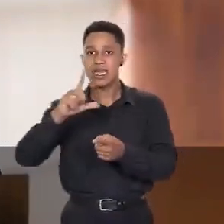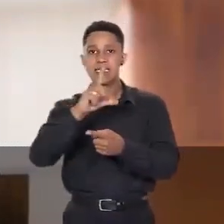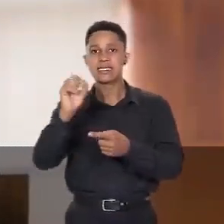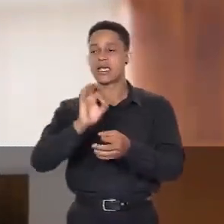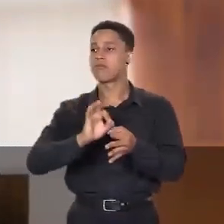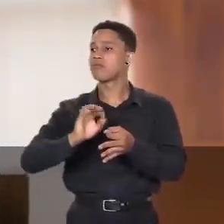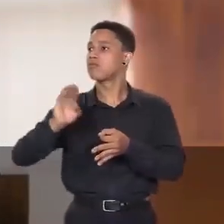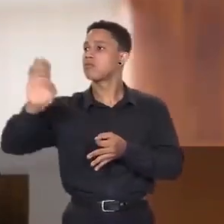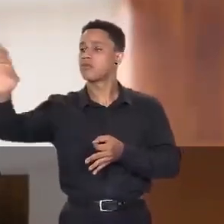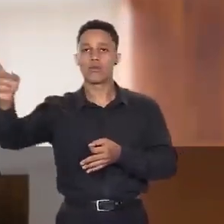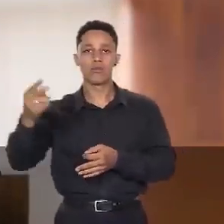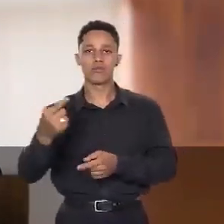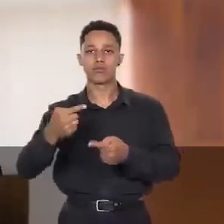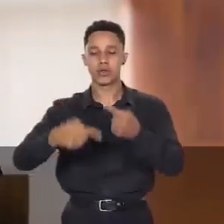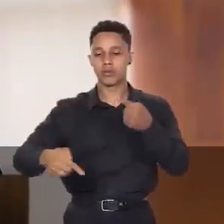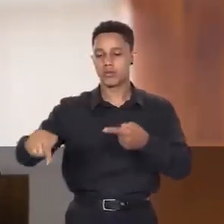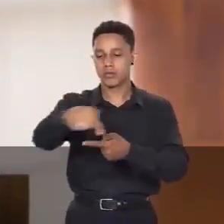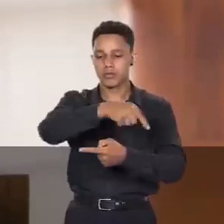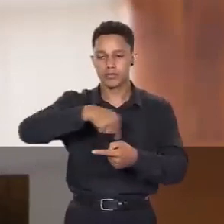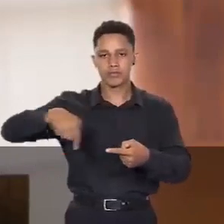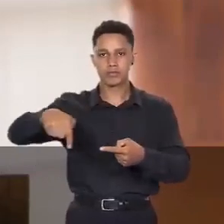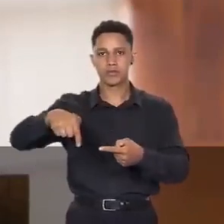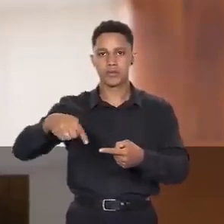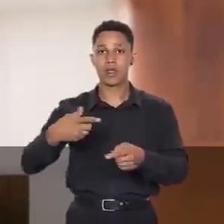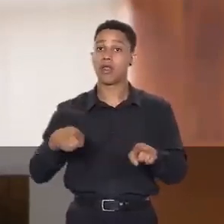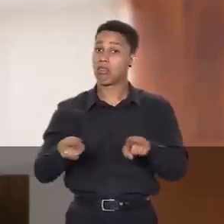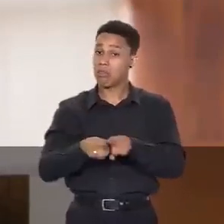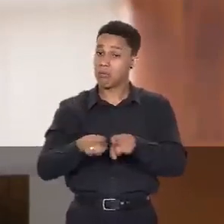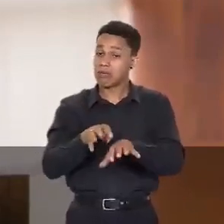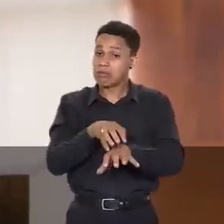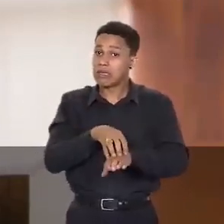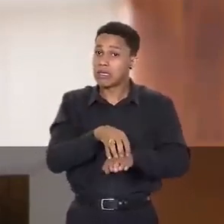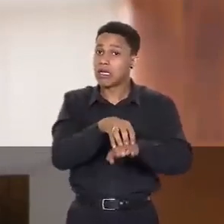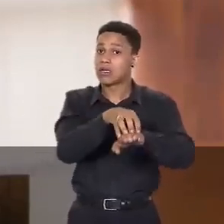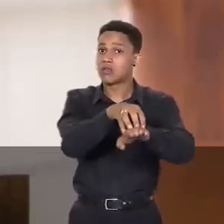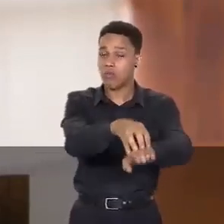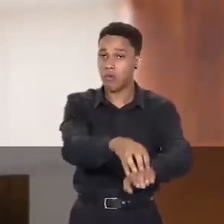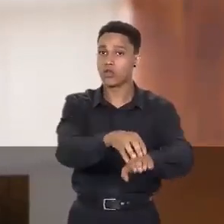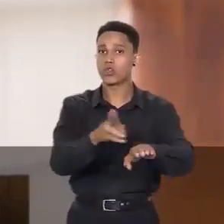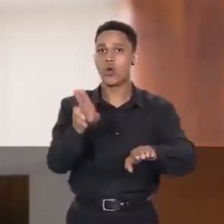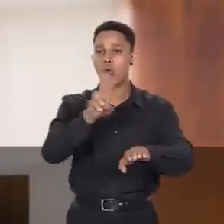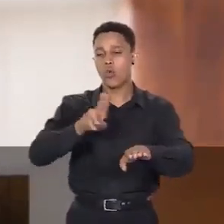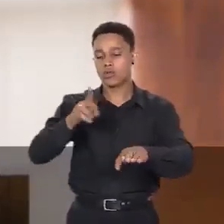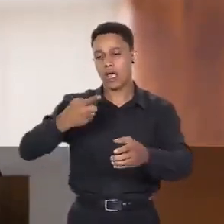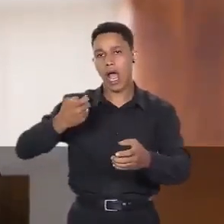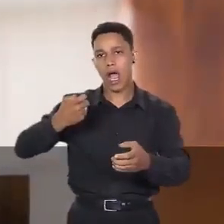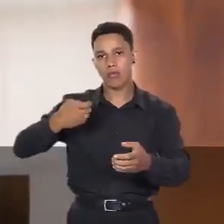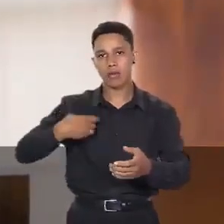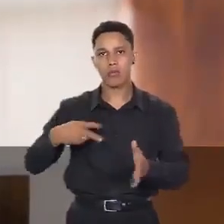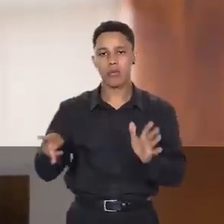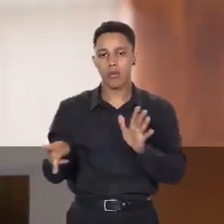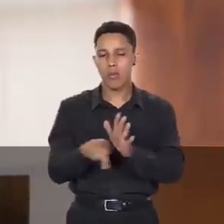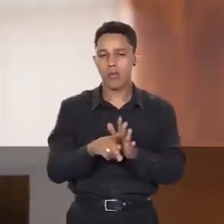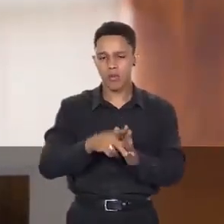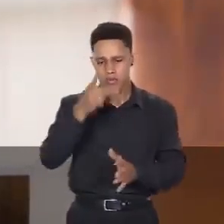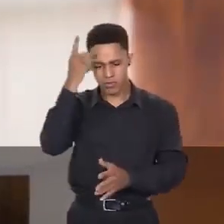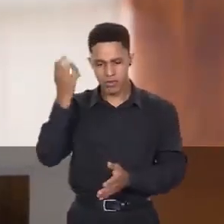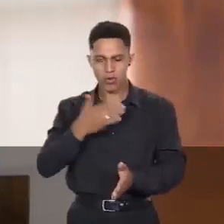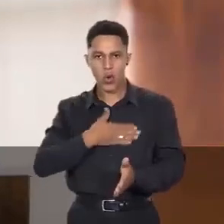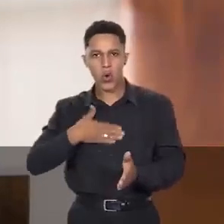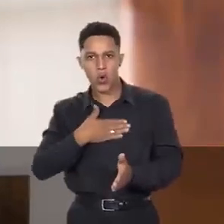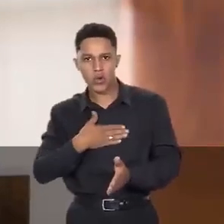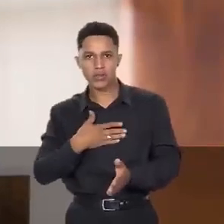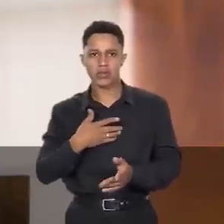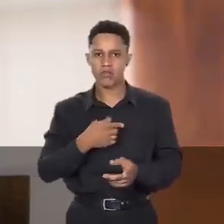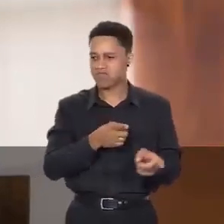as sessões eleitorais, bem como o transporte e a posse de armas pelos colecionadores,